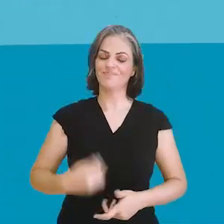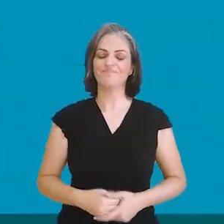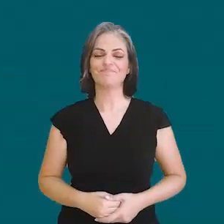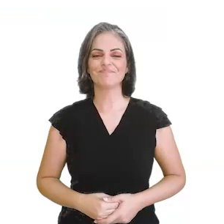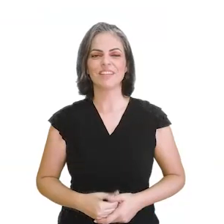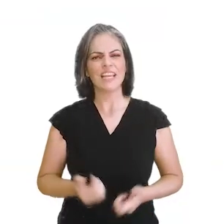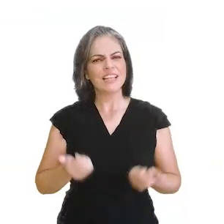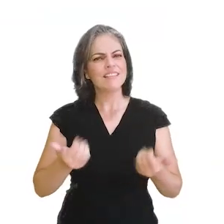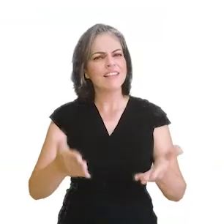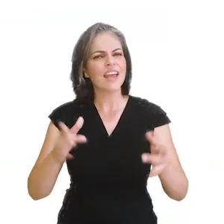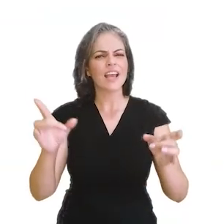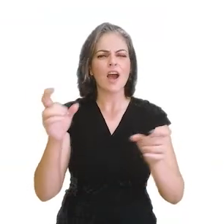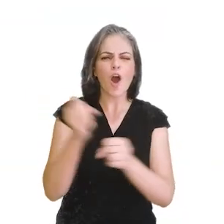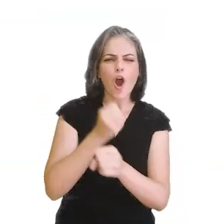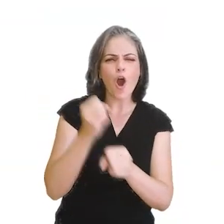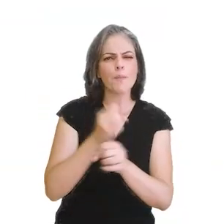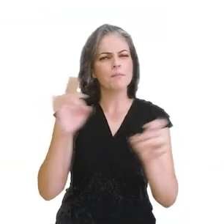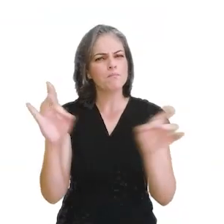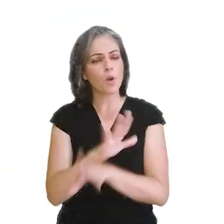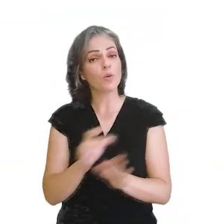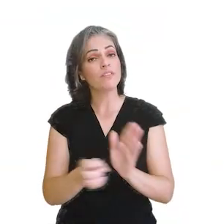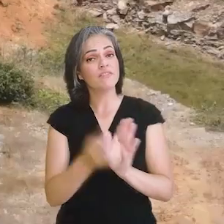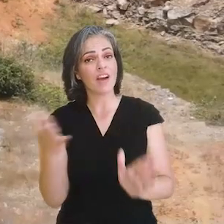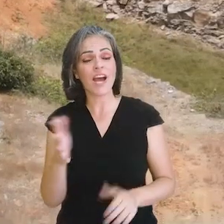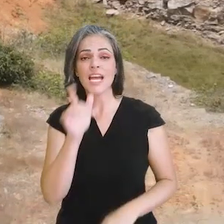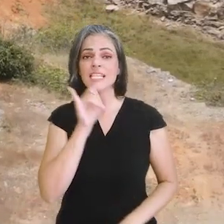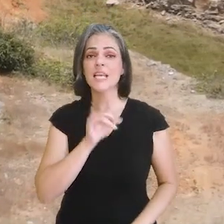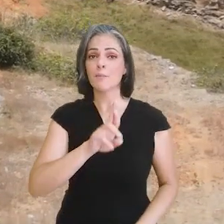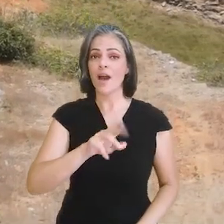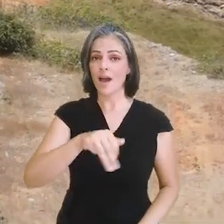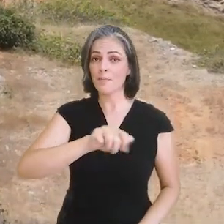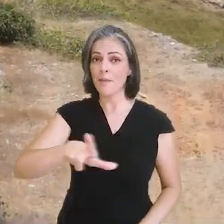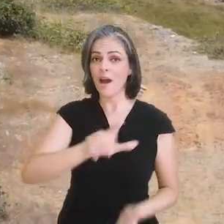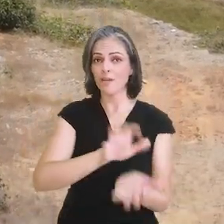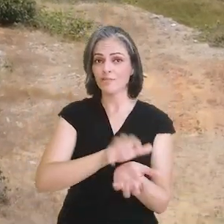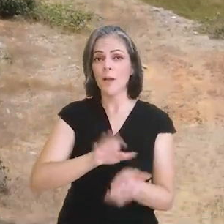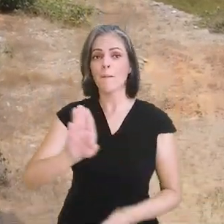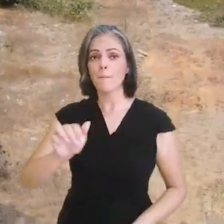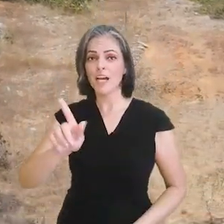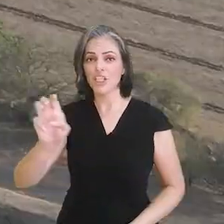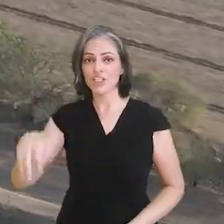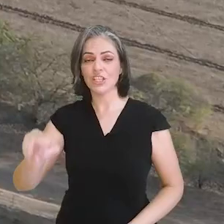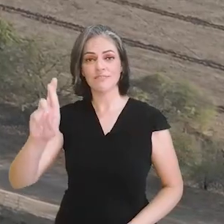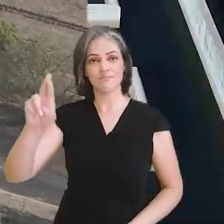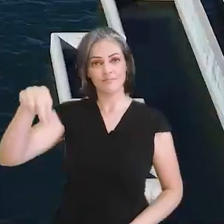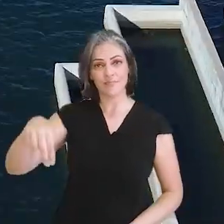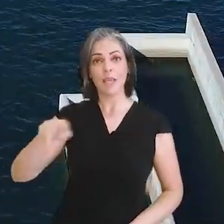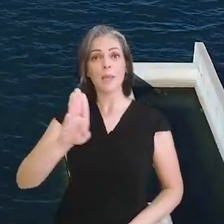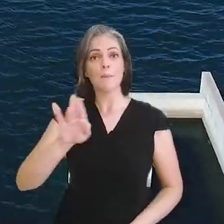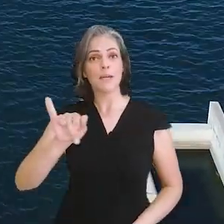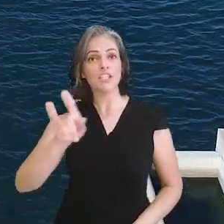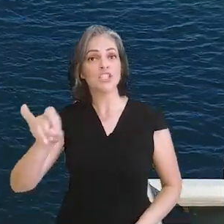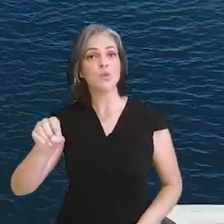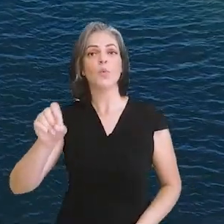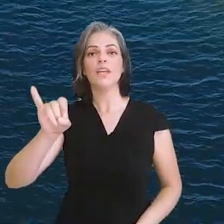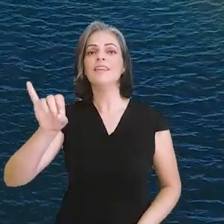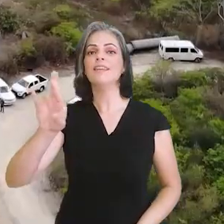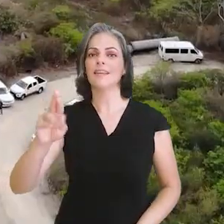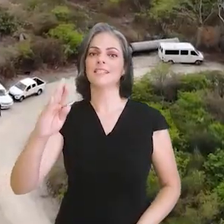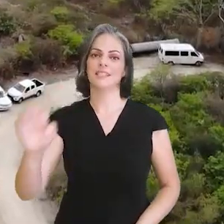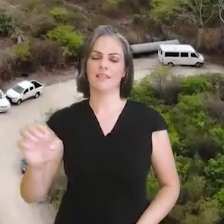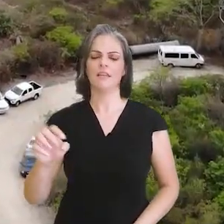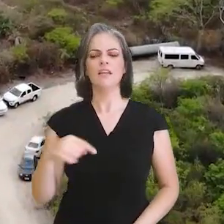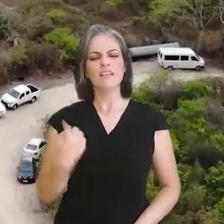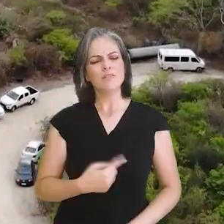Entregamos e continuamos grandes obras, como por exemplo, o ramal do Agreste, barragem de Oiticica e baixiu do Irecê. E